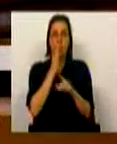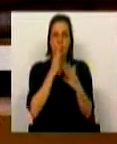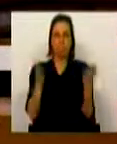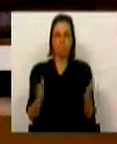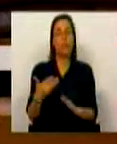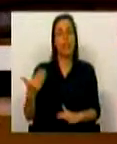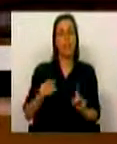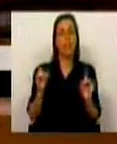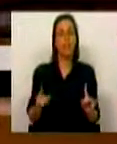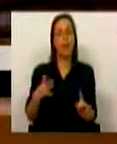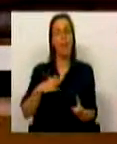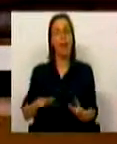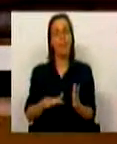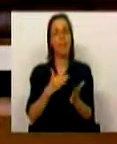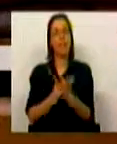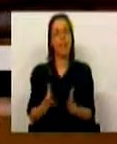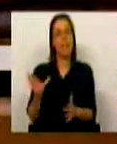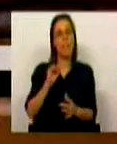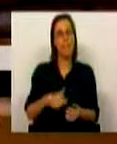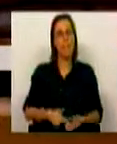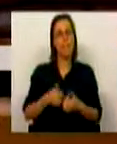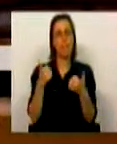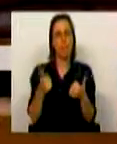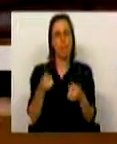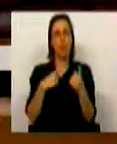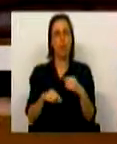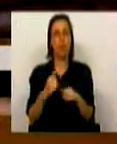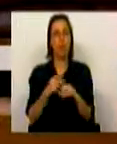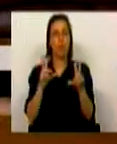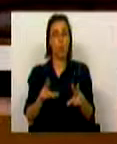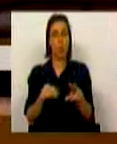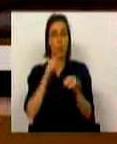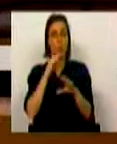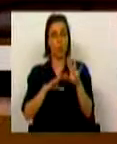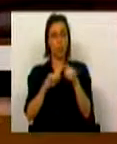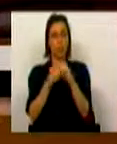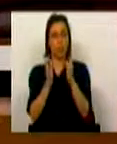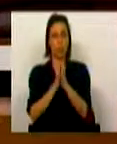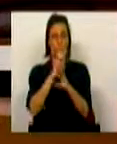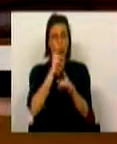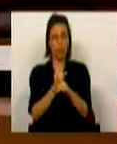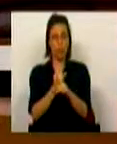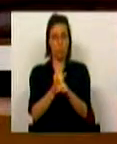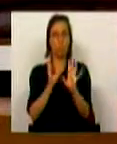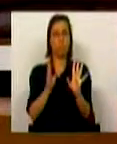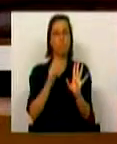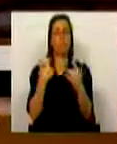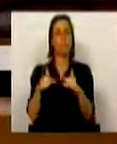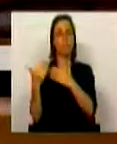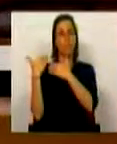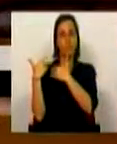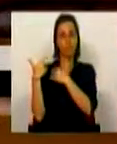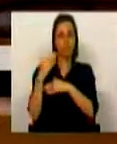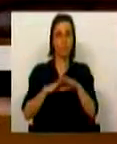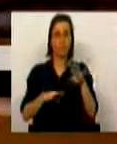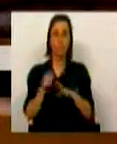é legítimo querer sempre mais e melhor. Mas porque nunca poderemos chegar a todo o lado ao mesmo tempo, temos a responsabilidade